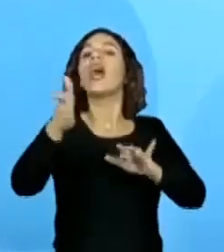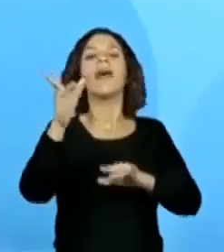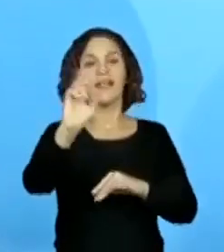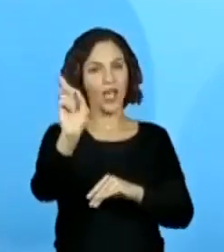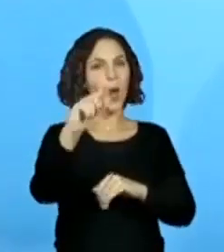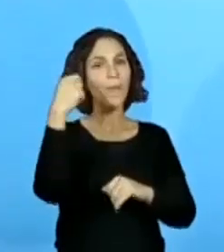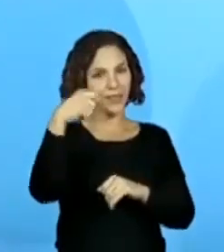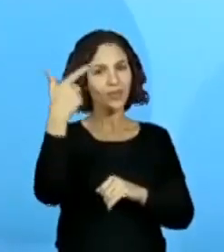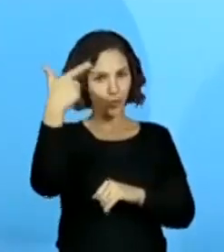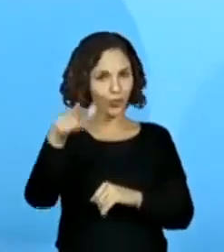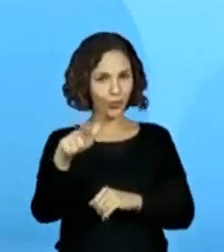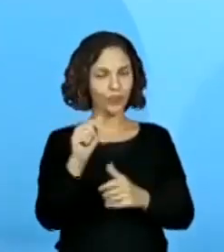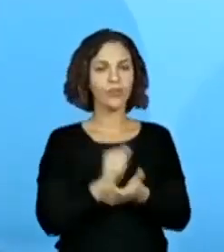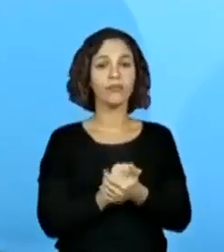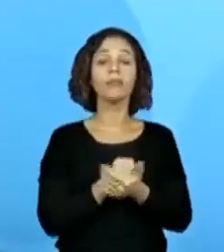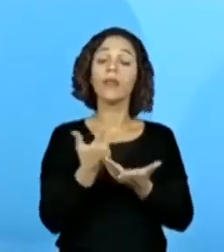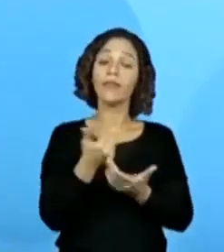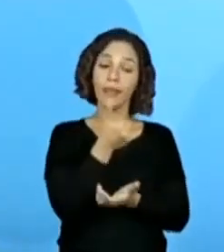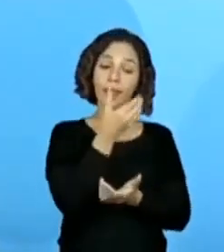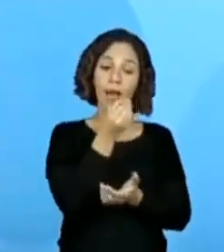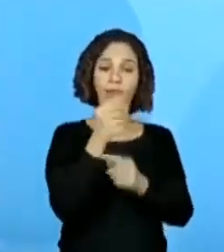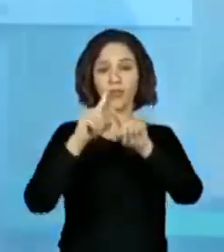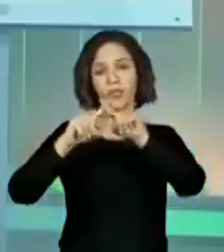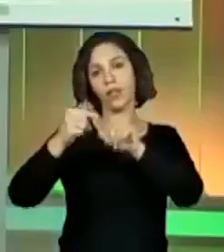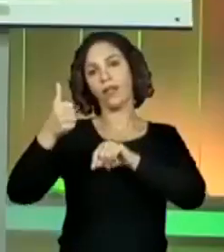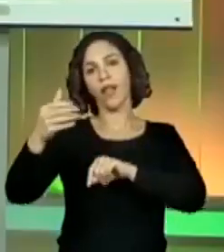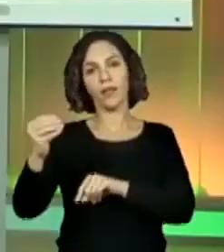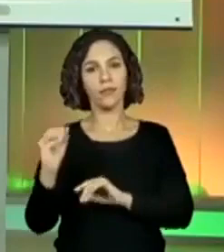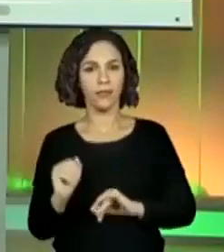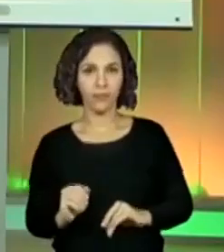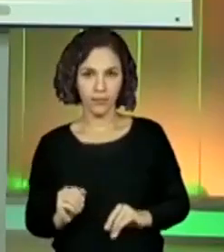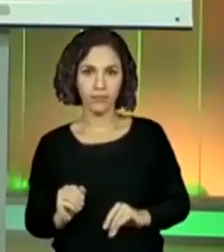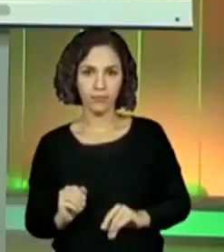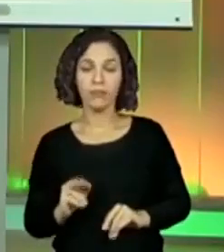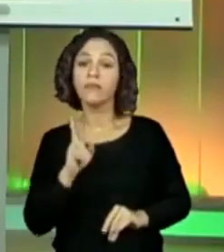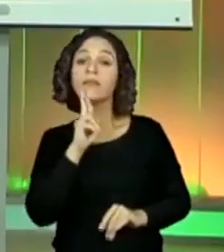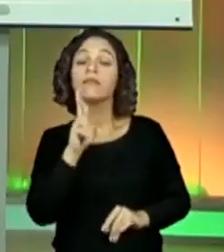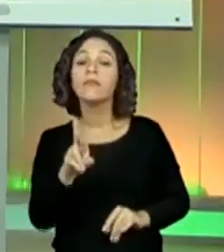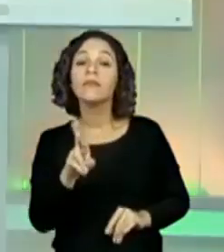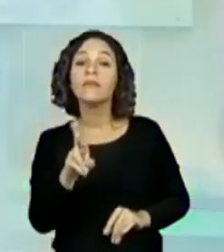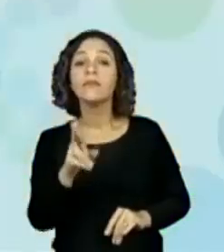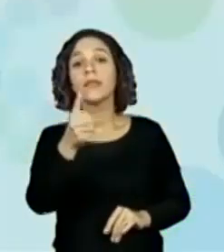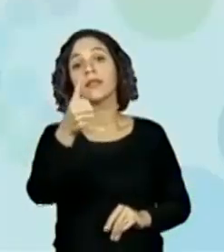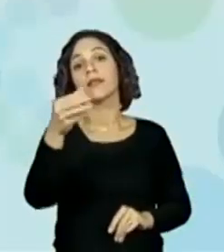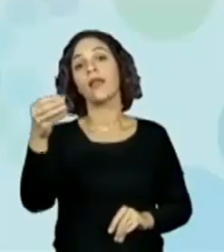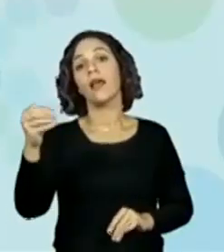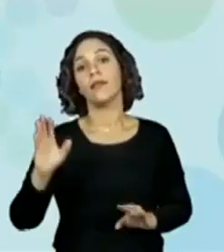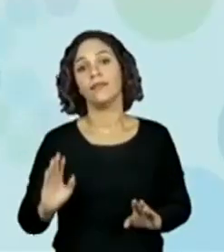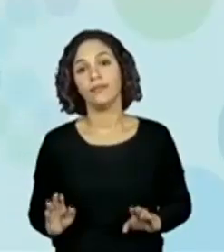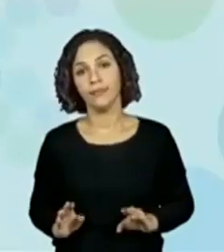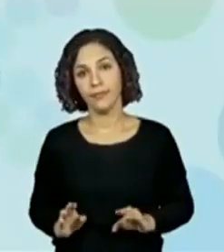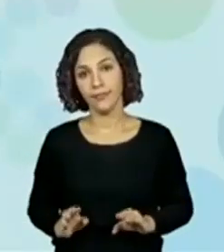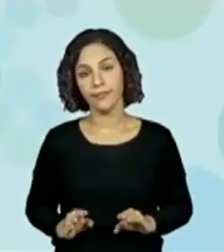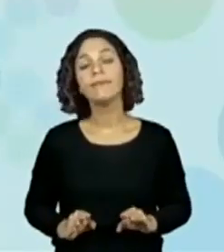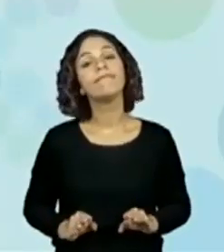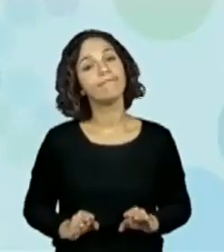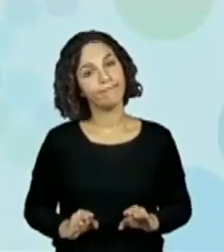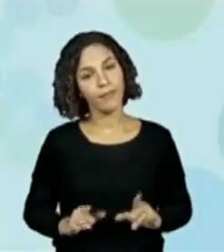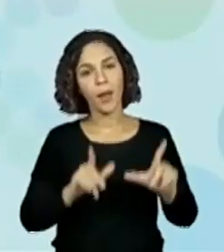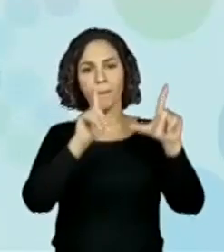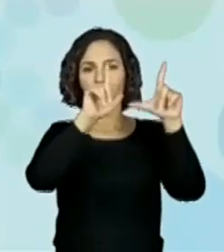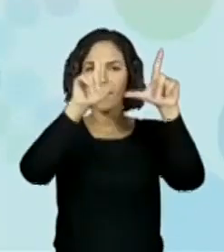E aí você multiplica um pelo outro. Olha lá, 10 vezes 10 é igual a 100